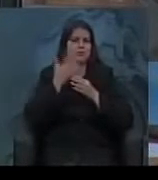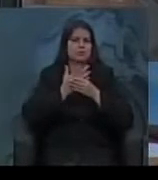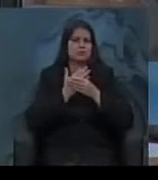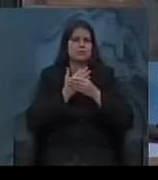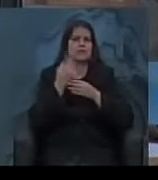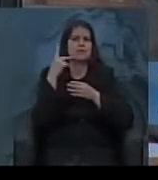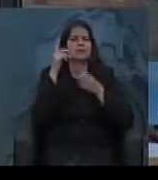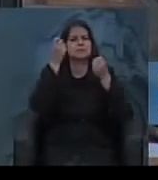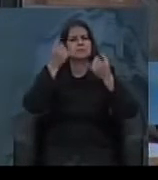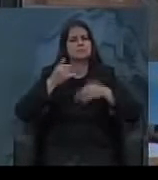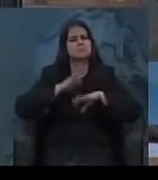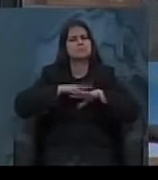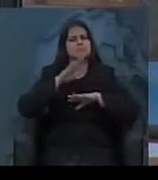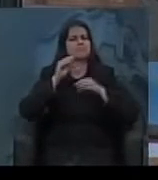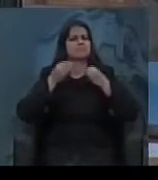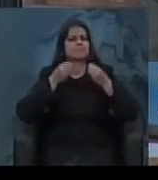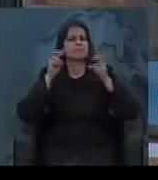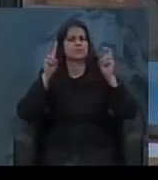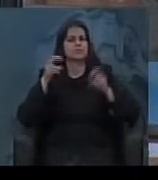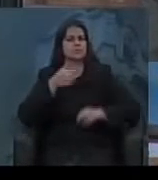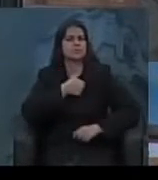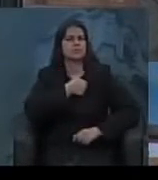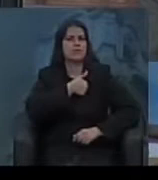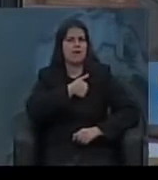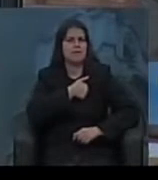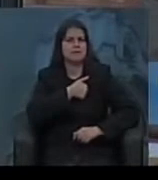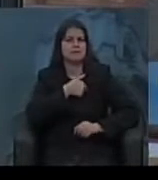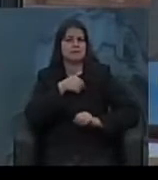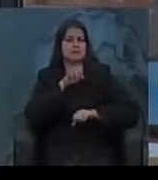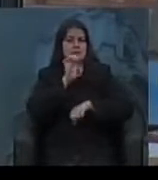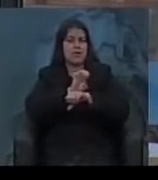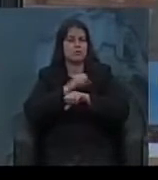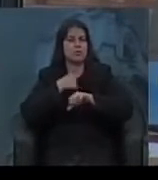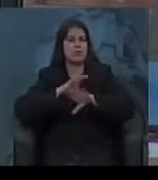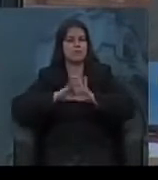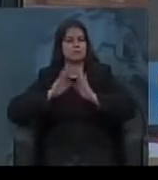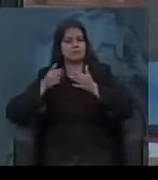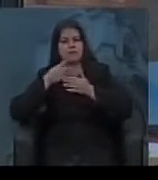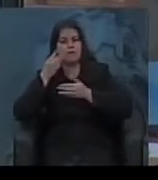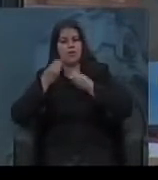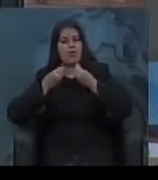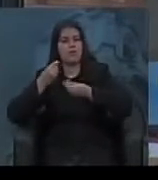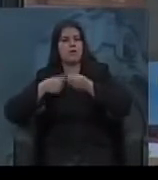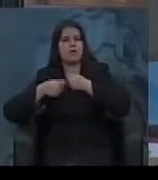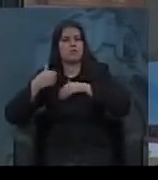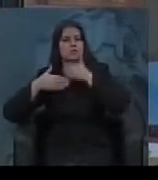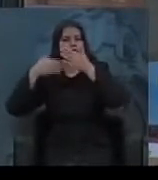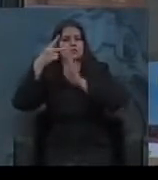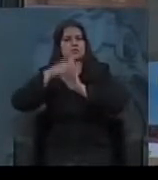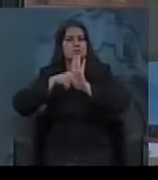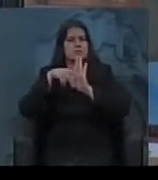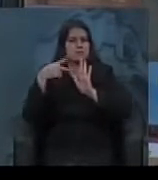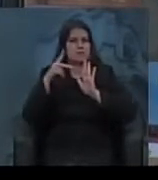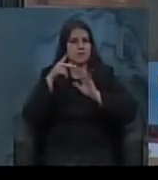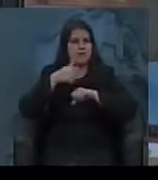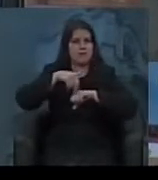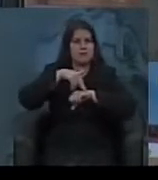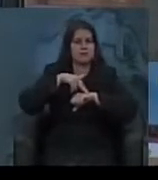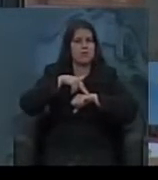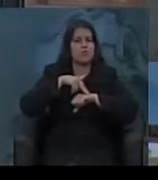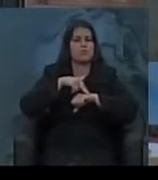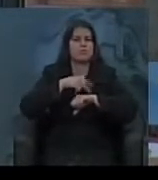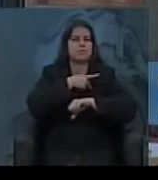Então, ele falou um pouco mais da questão do Vargas, estadista, e eu vou me centrar um pouco mais na questão do desenvolvimento e do projeto de nação do governo